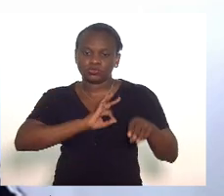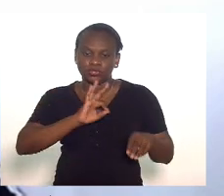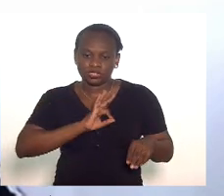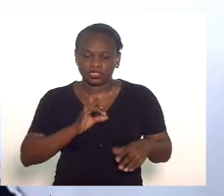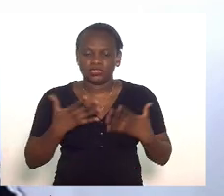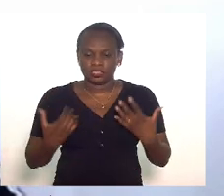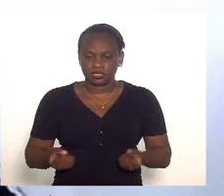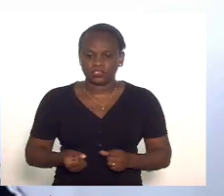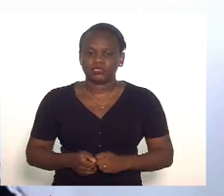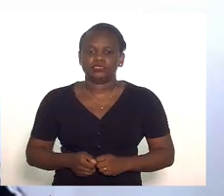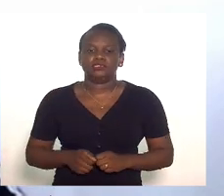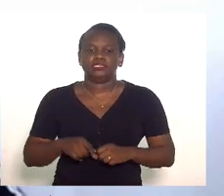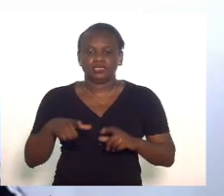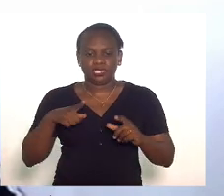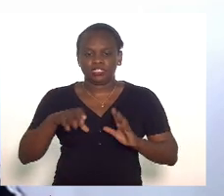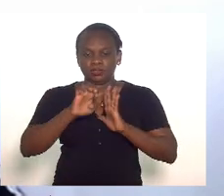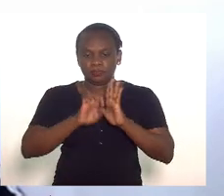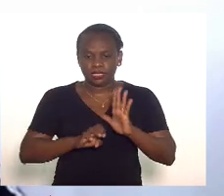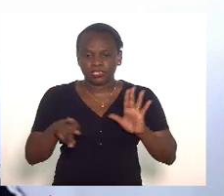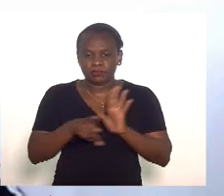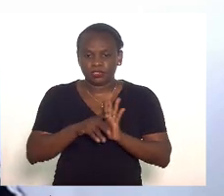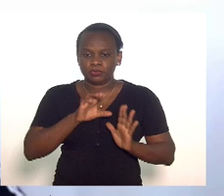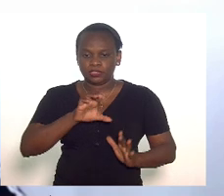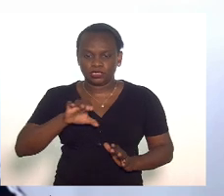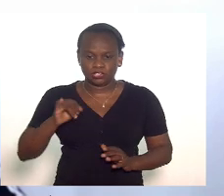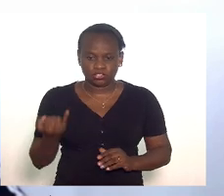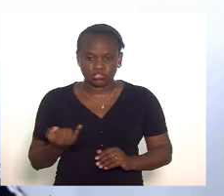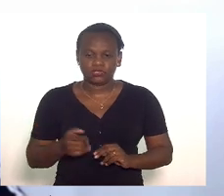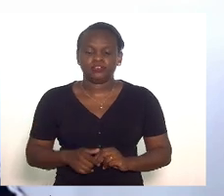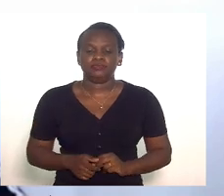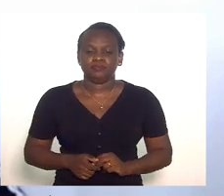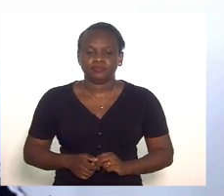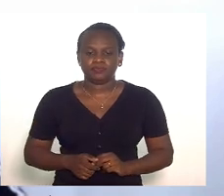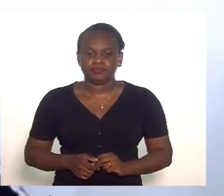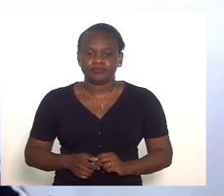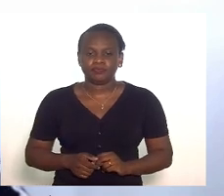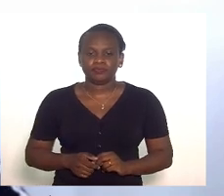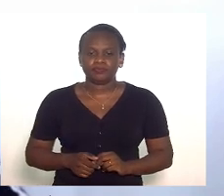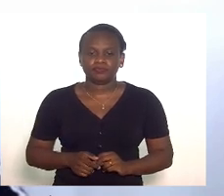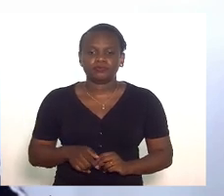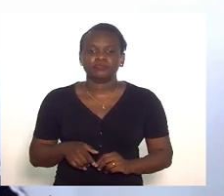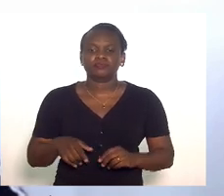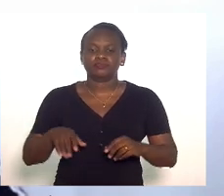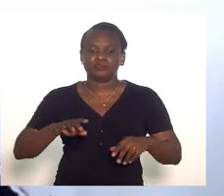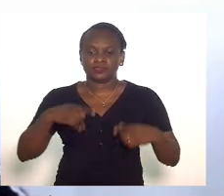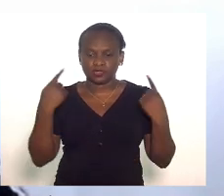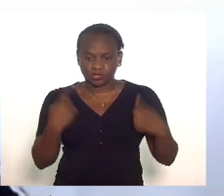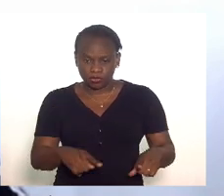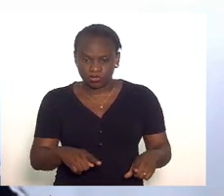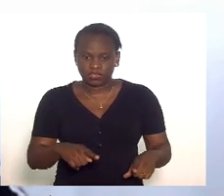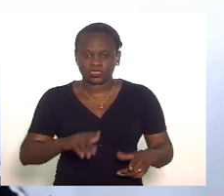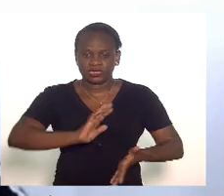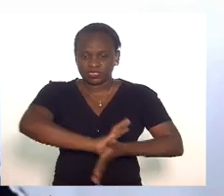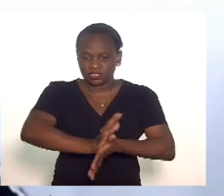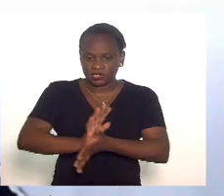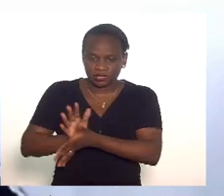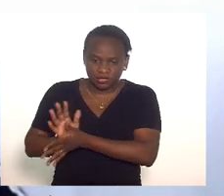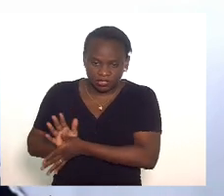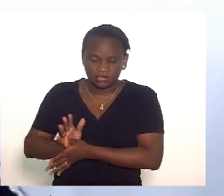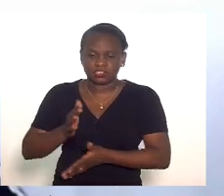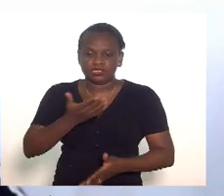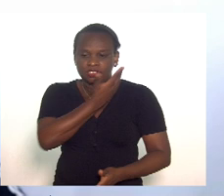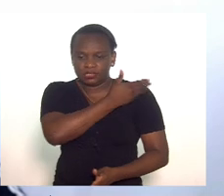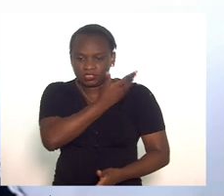favorável com as emendas da Comissão de Constituição e Justiça de combate às discriminações e